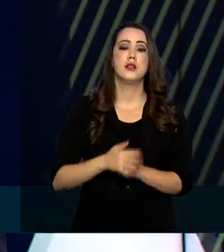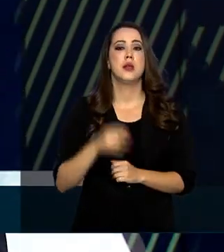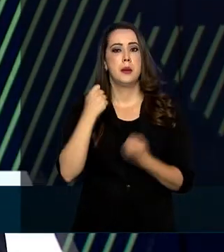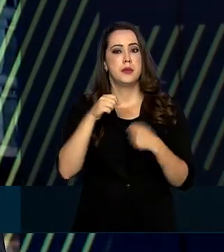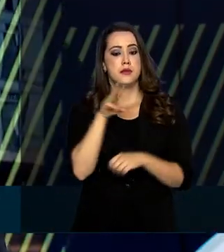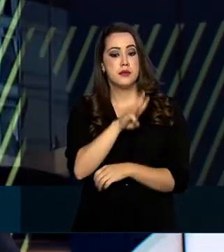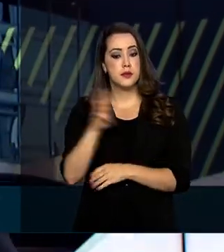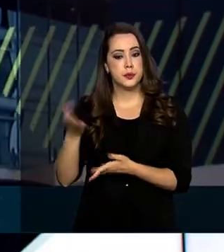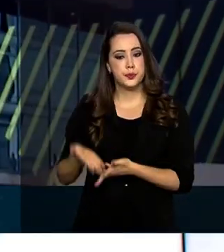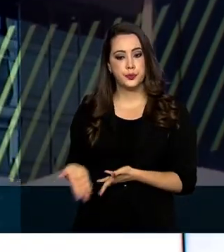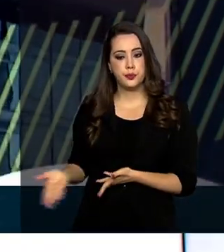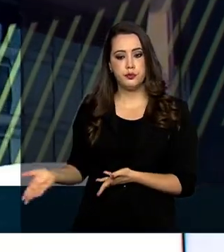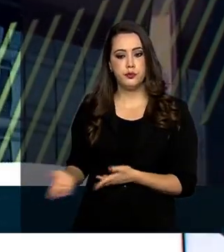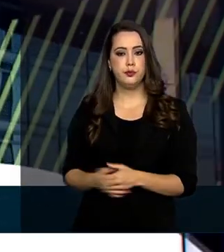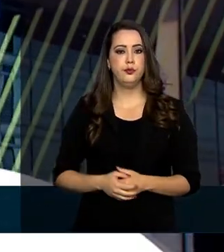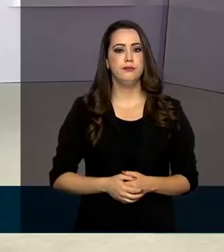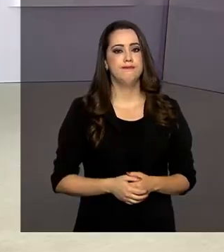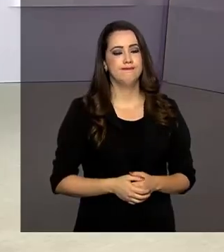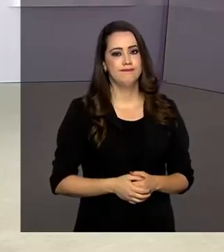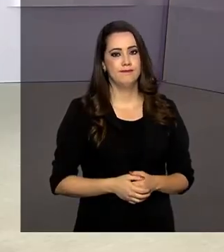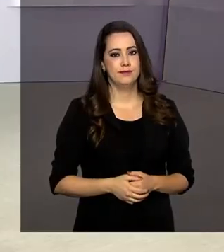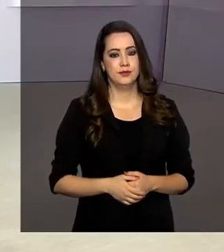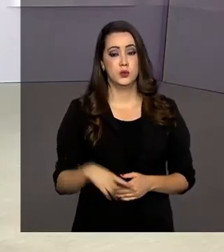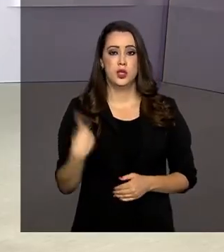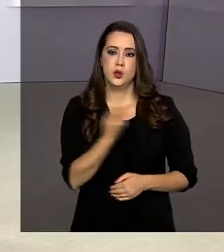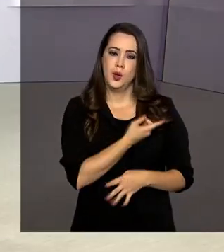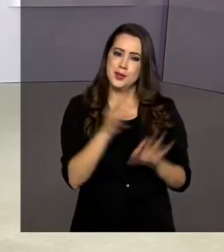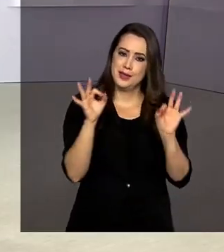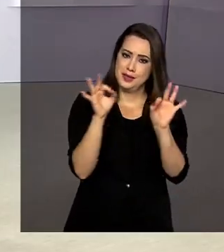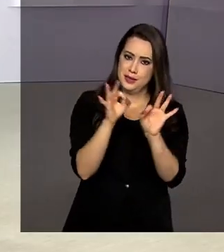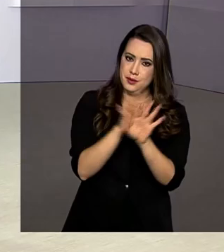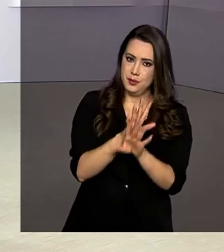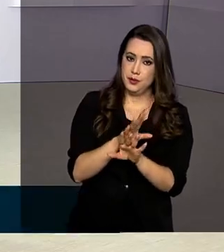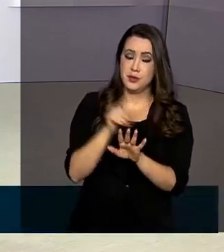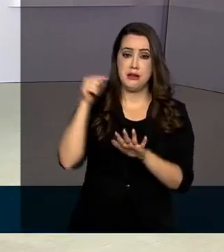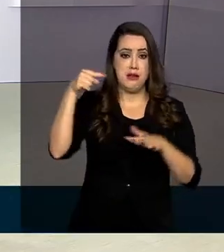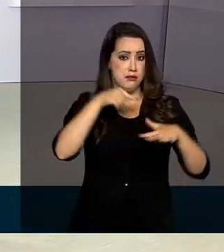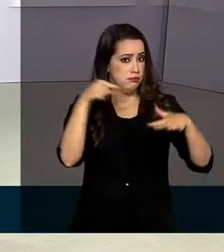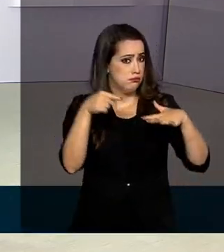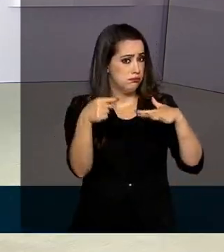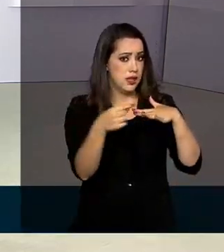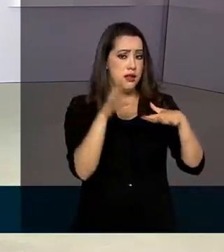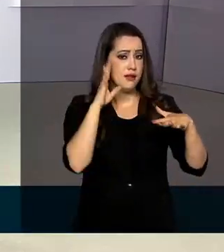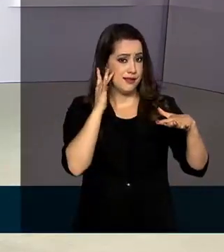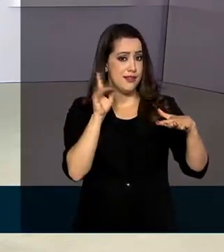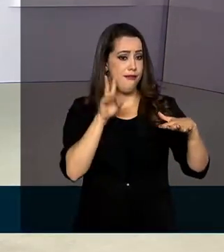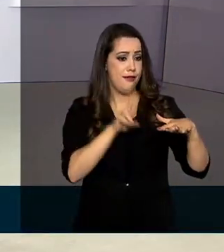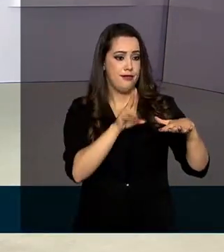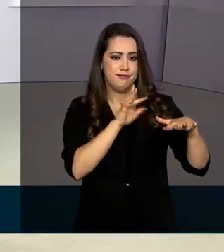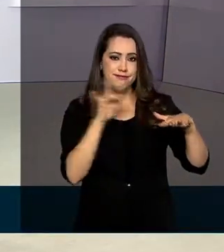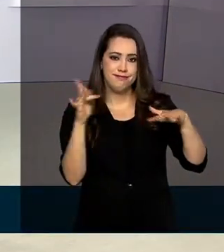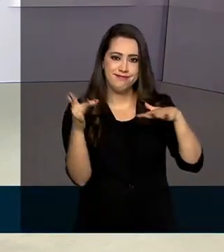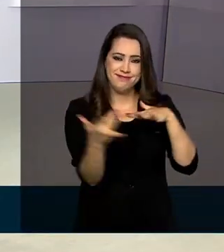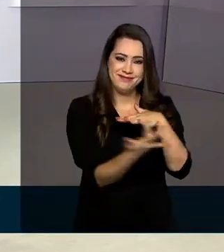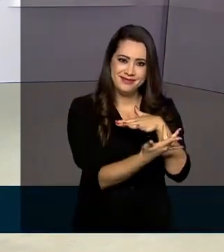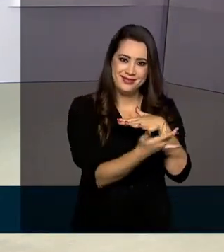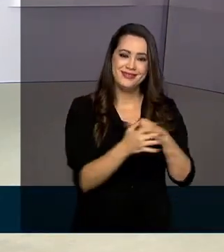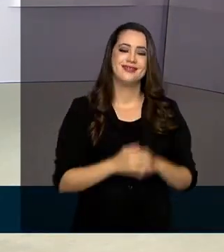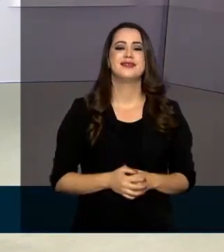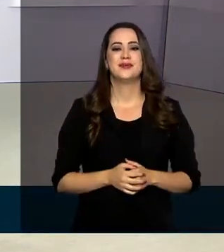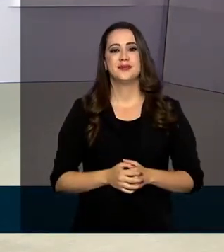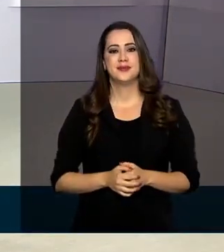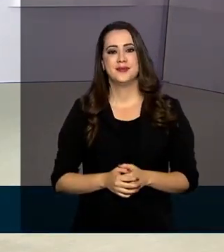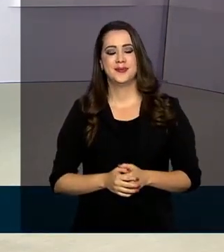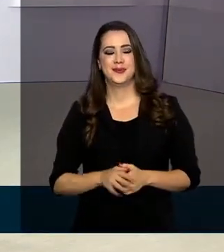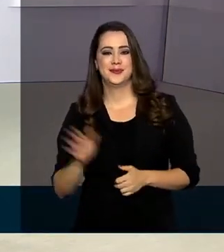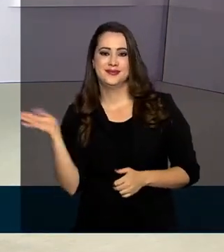programa no site do Ministério. O governo agora fica por aqui. Essas e outras informações você encontra seguindo as nossas redes